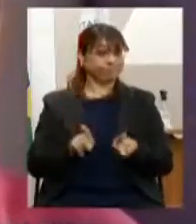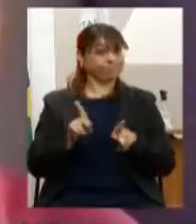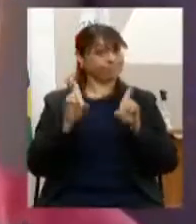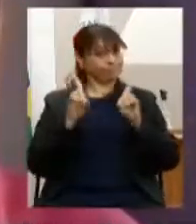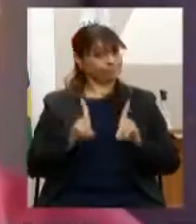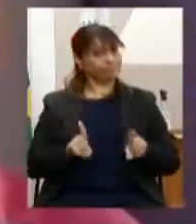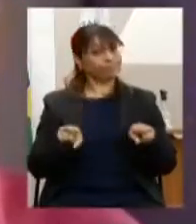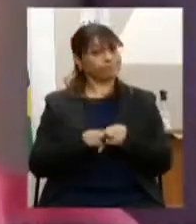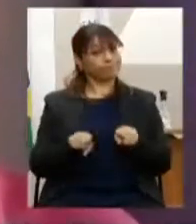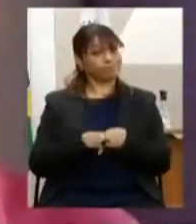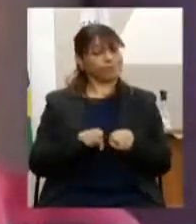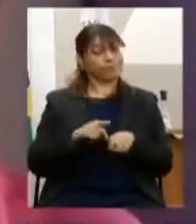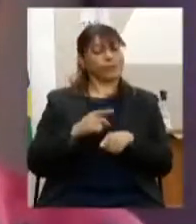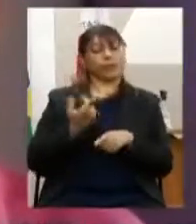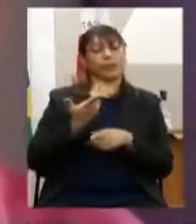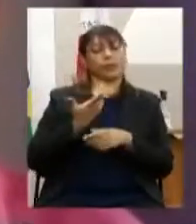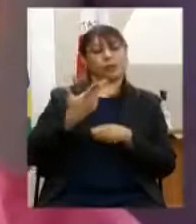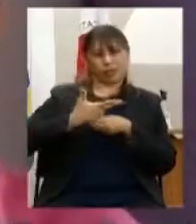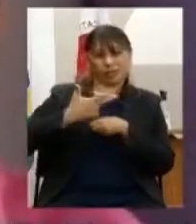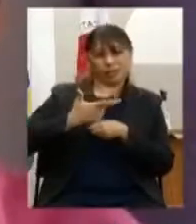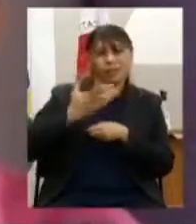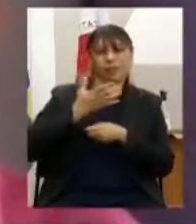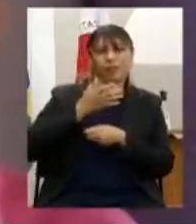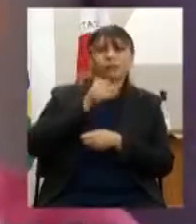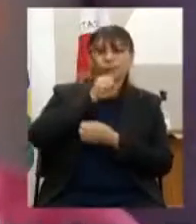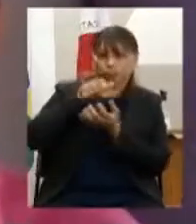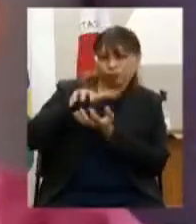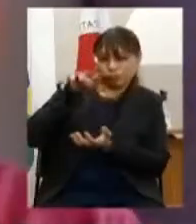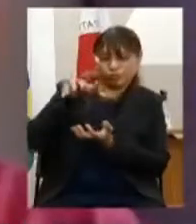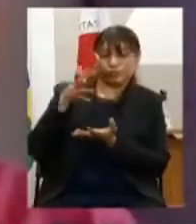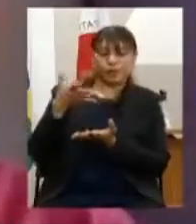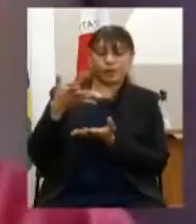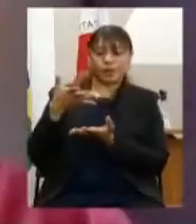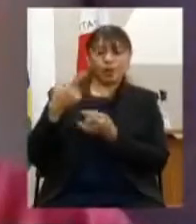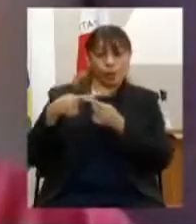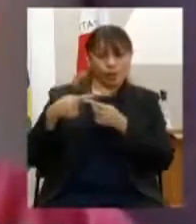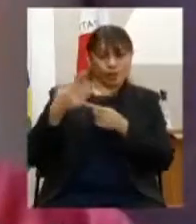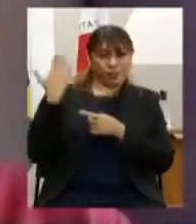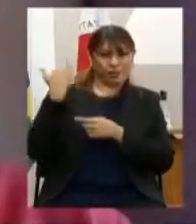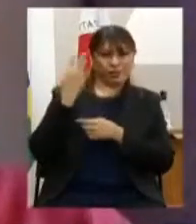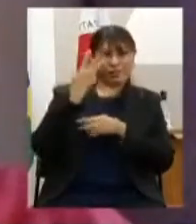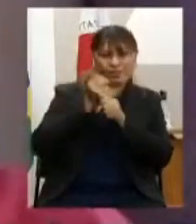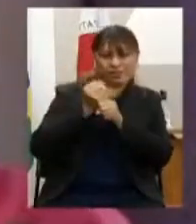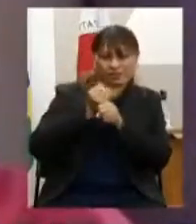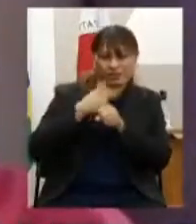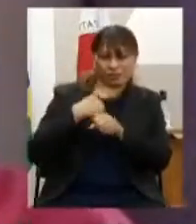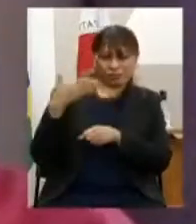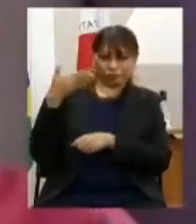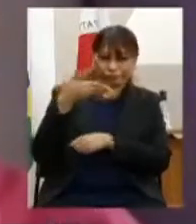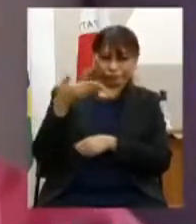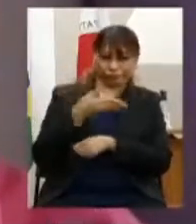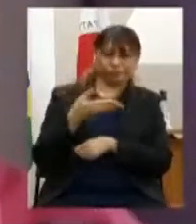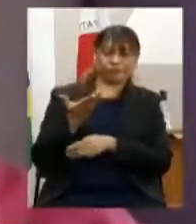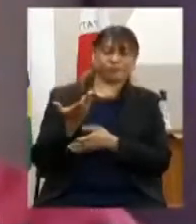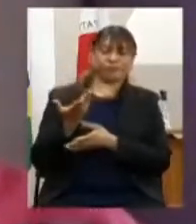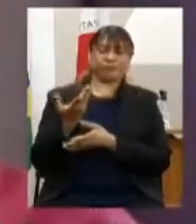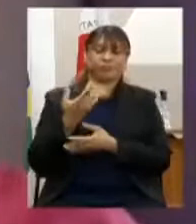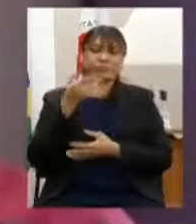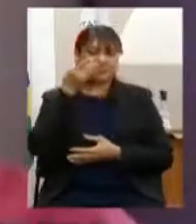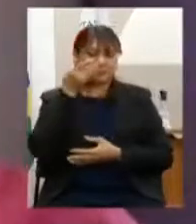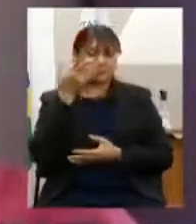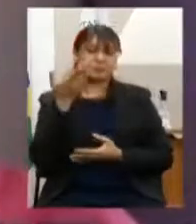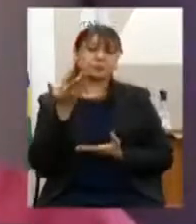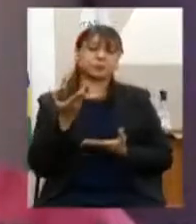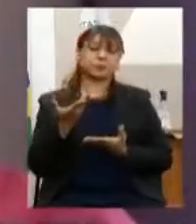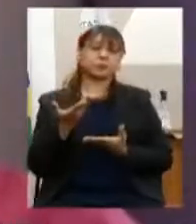deficiência. Por quê? Nos três anos que eu estive participando de reunião presencial, a maioria das